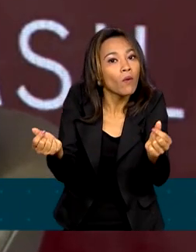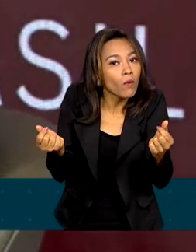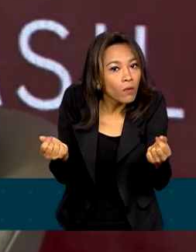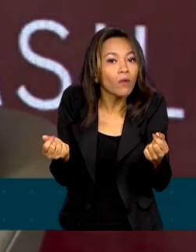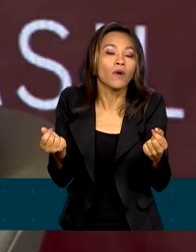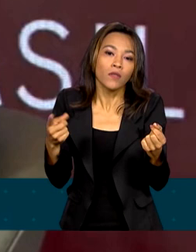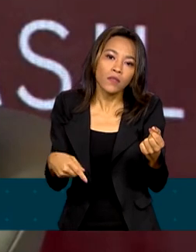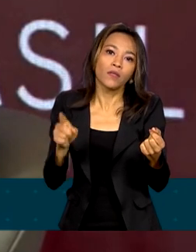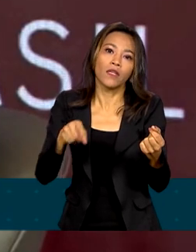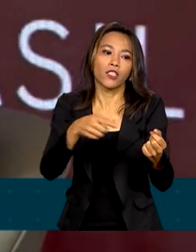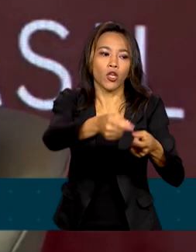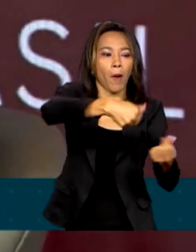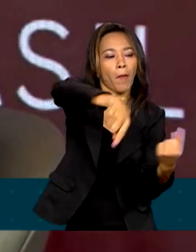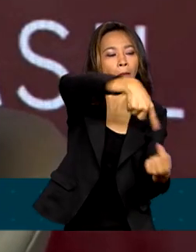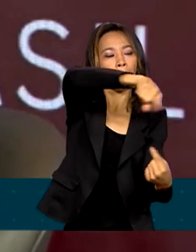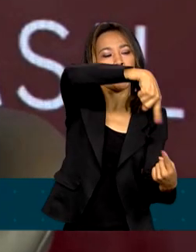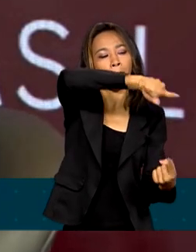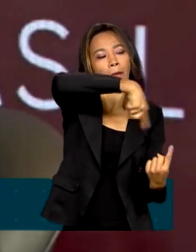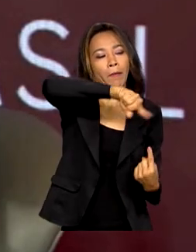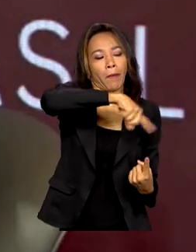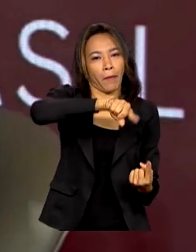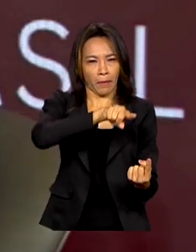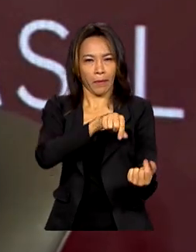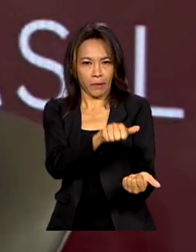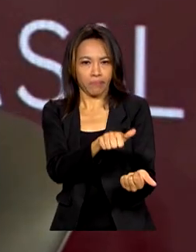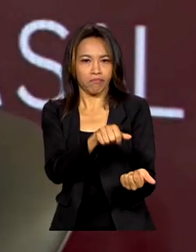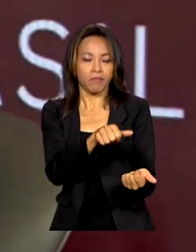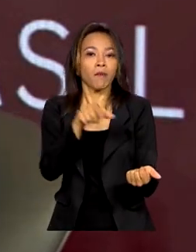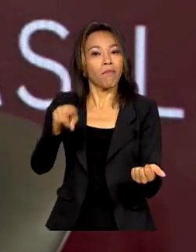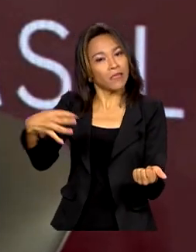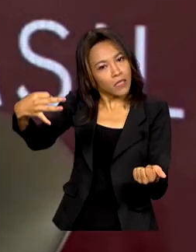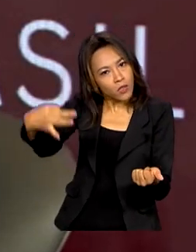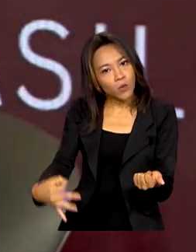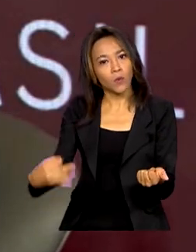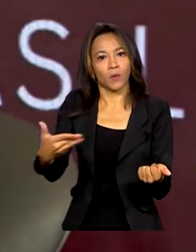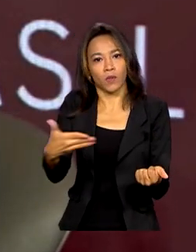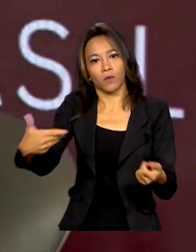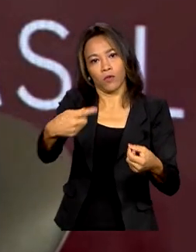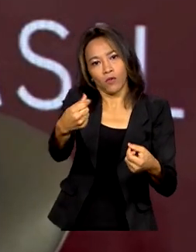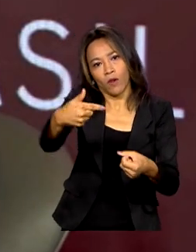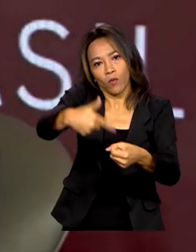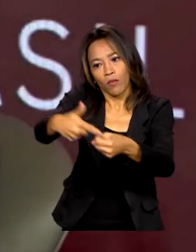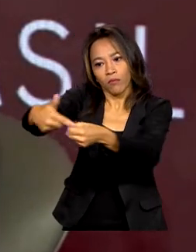uma política de mercado, mas seja uma política justa e equânime.